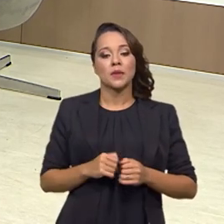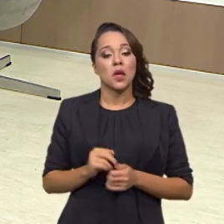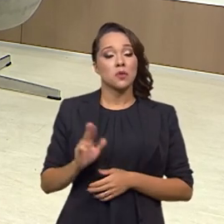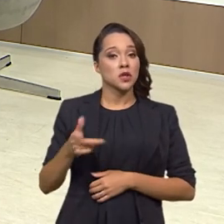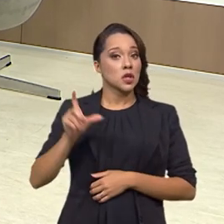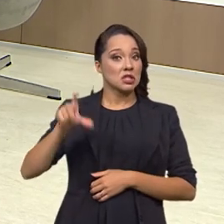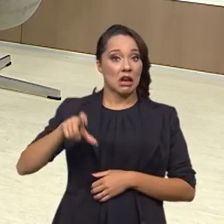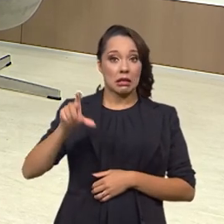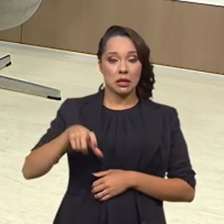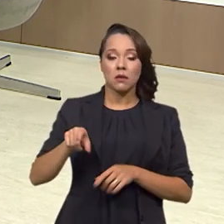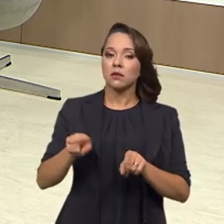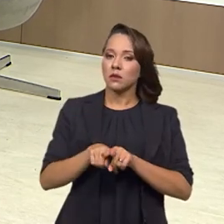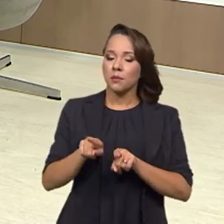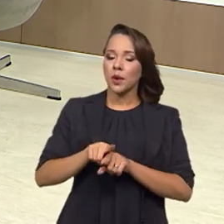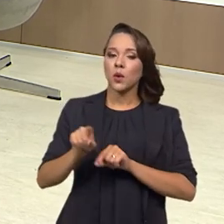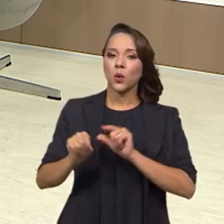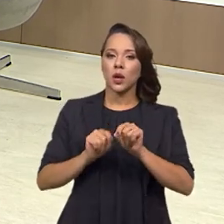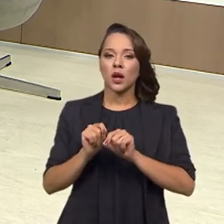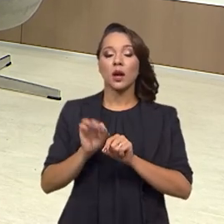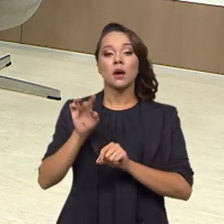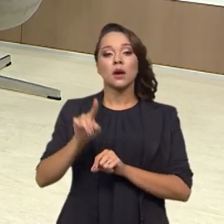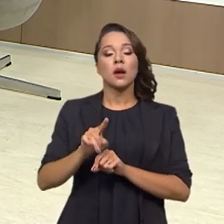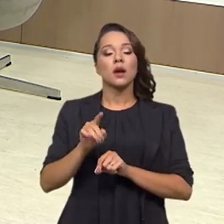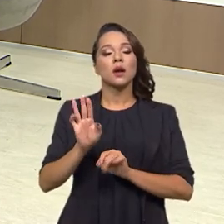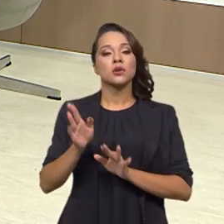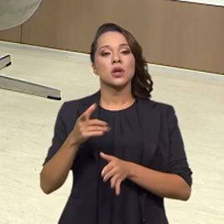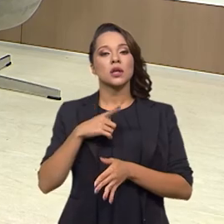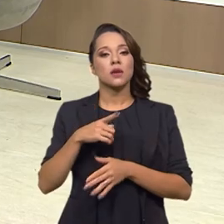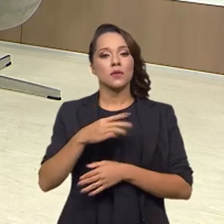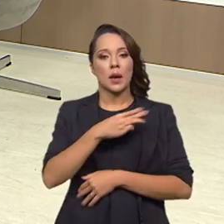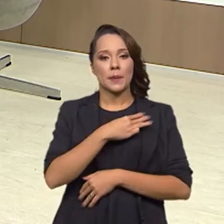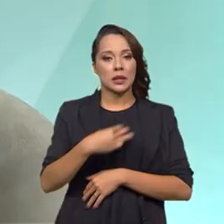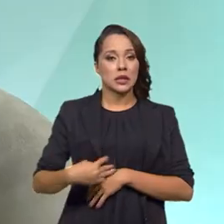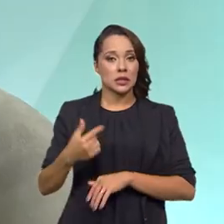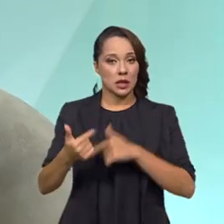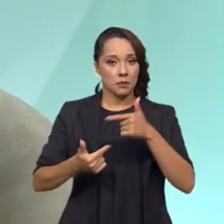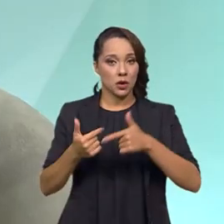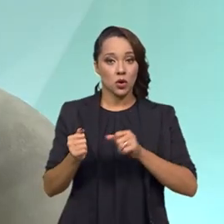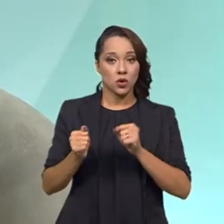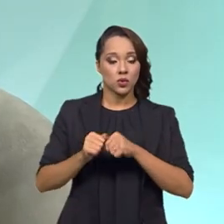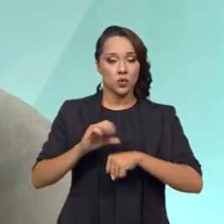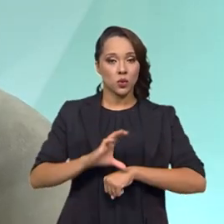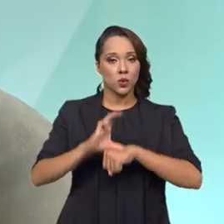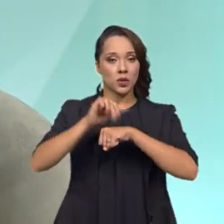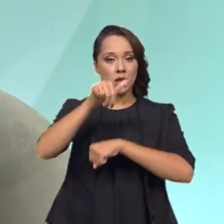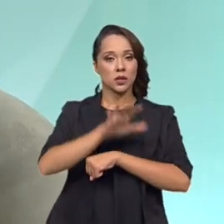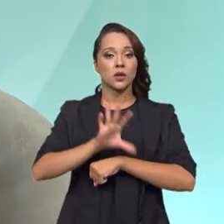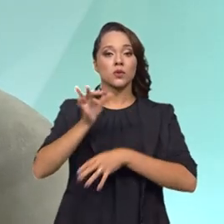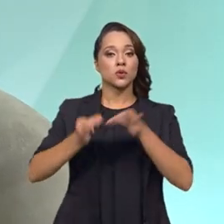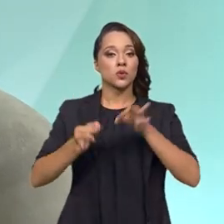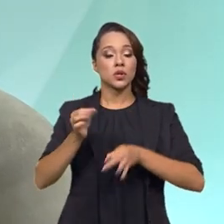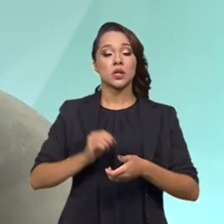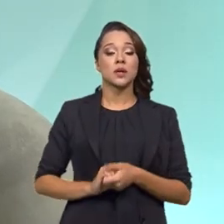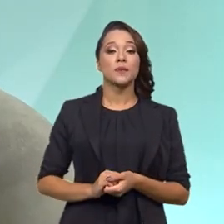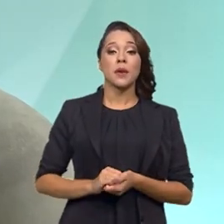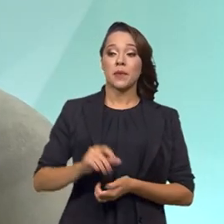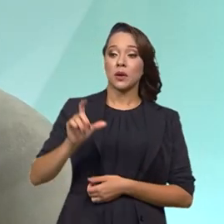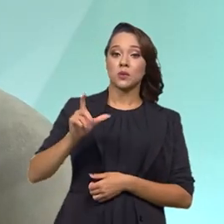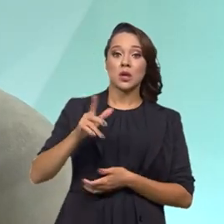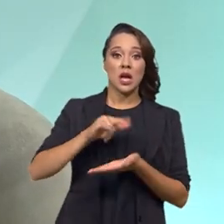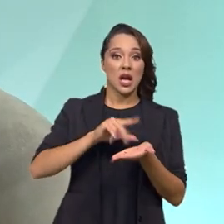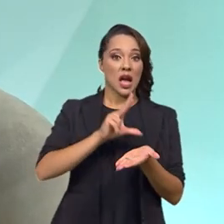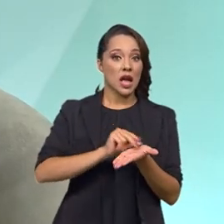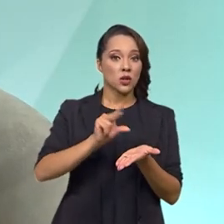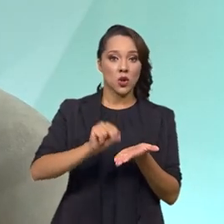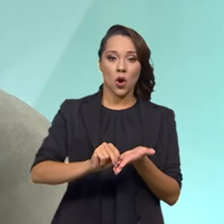dos cartões financeiros, como também a resolução que a ministra trabalhou com o Conselho Nacional de Justiça para que os cartórios